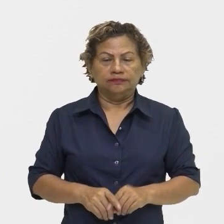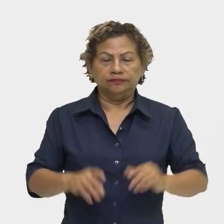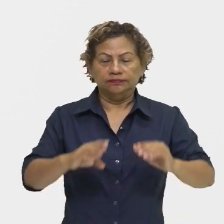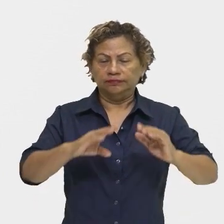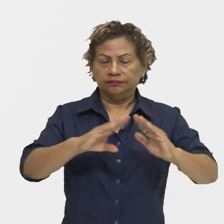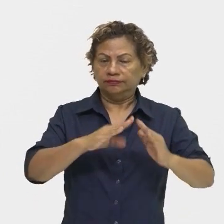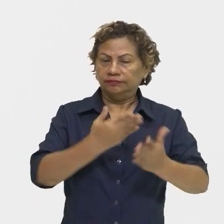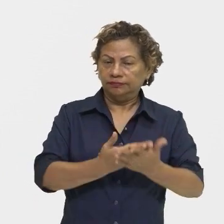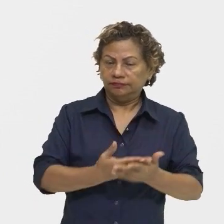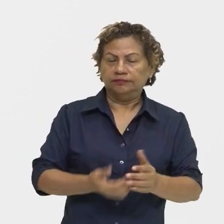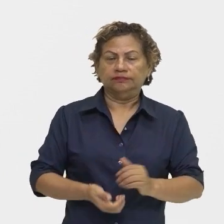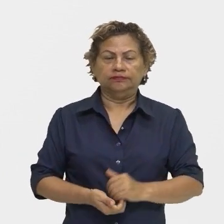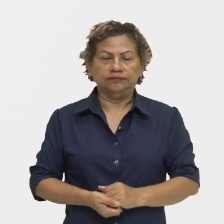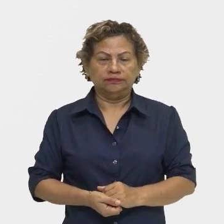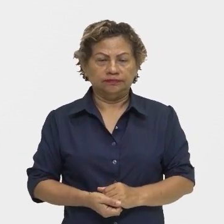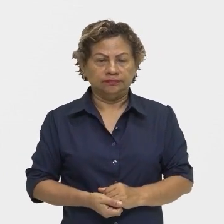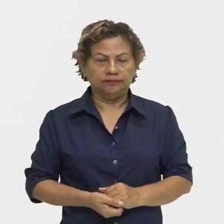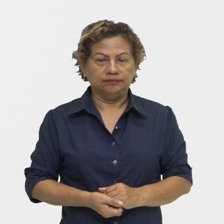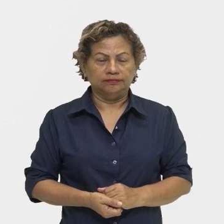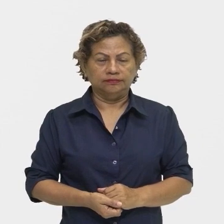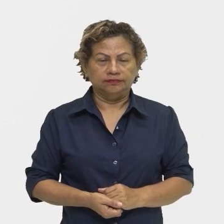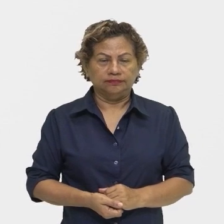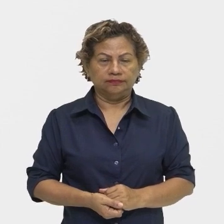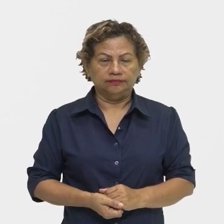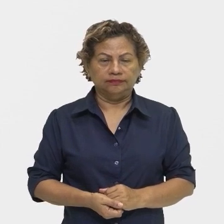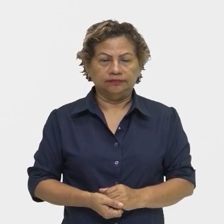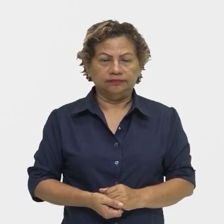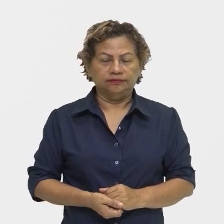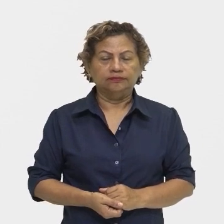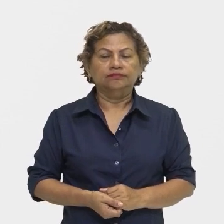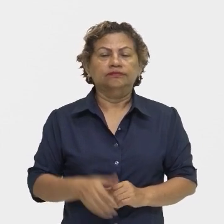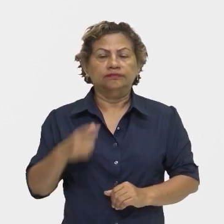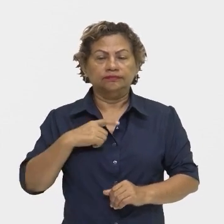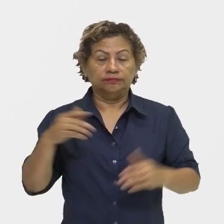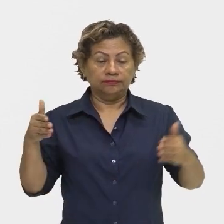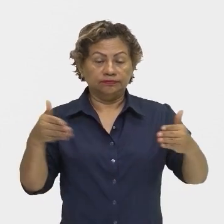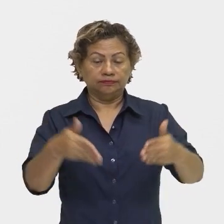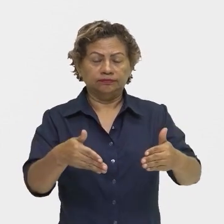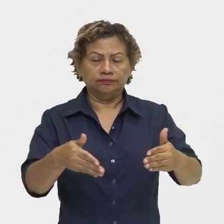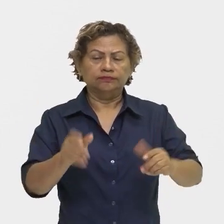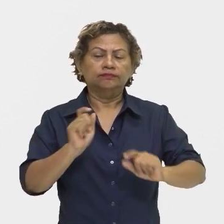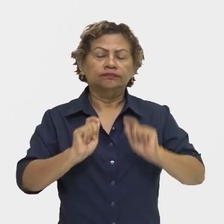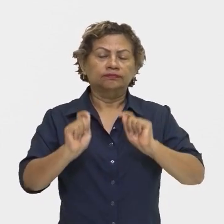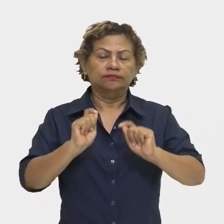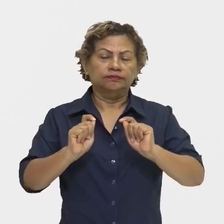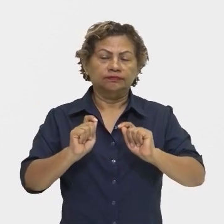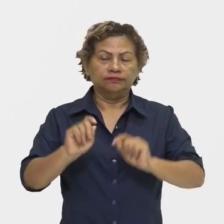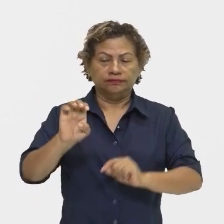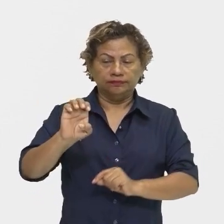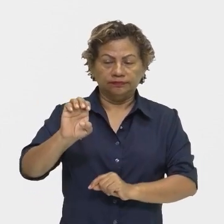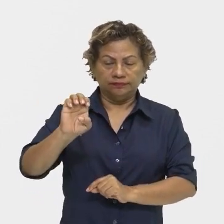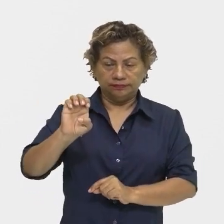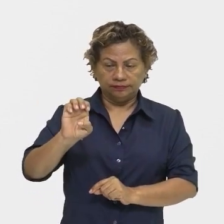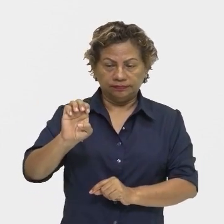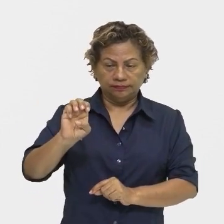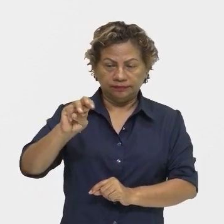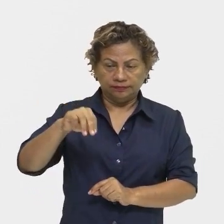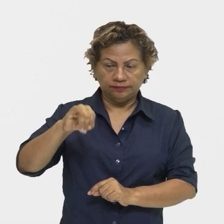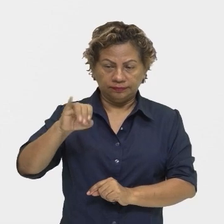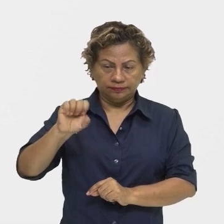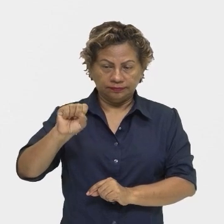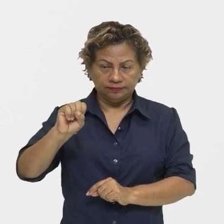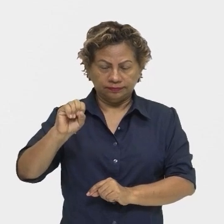expressiva, ela vai estar com foco justamente no emissor. Quem é o emissor? A pessoa que emite aquela informação, que